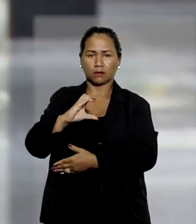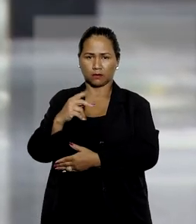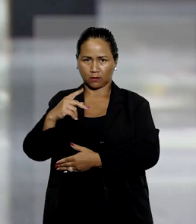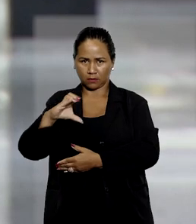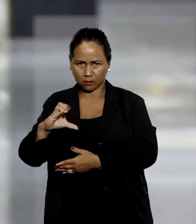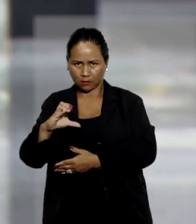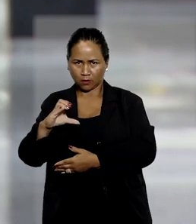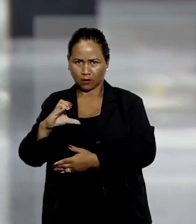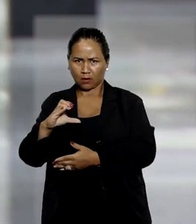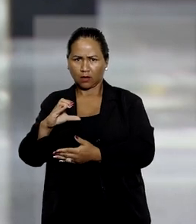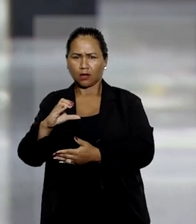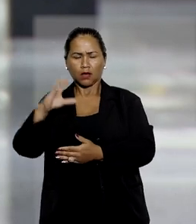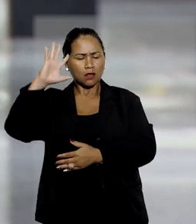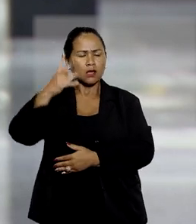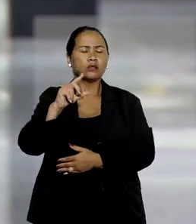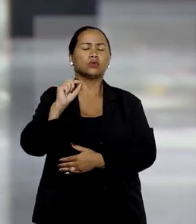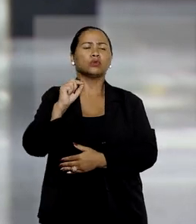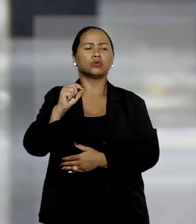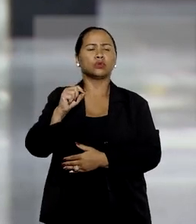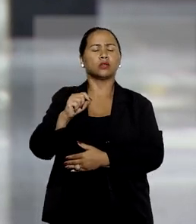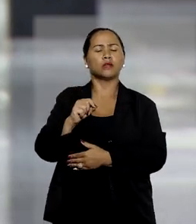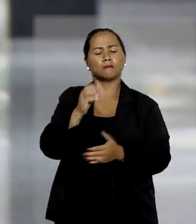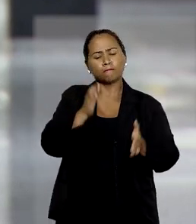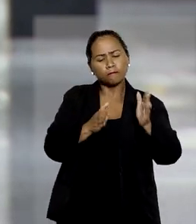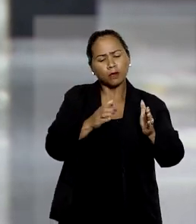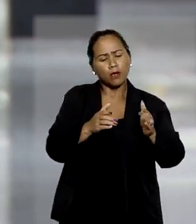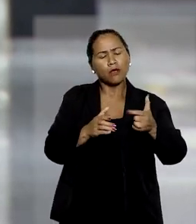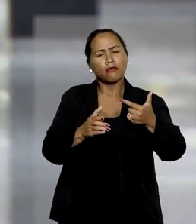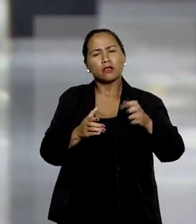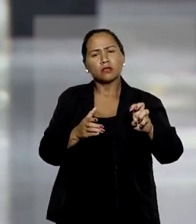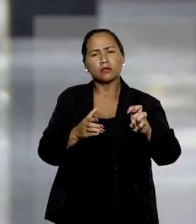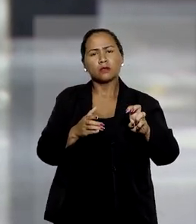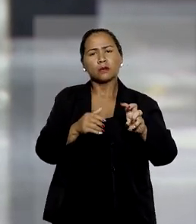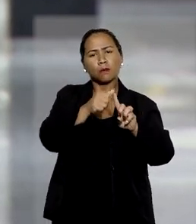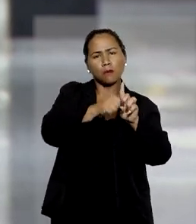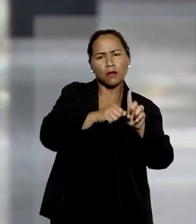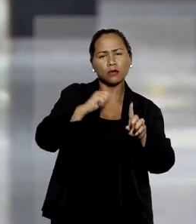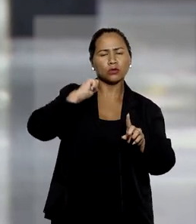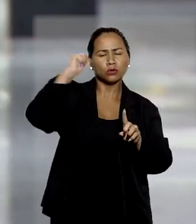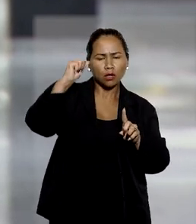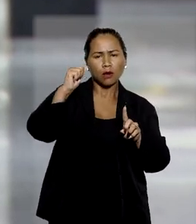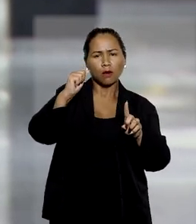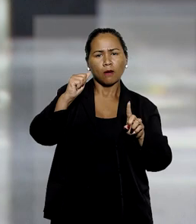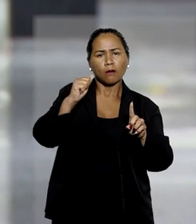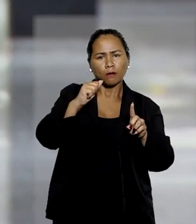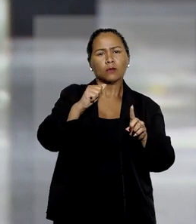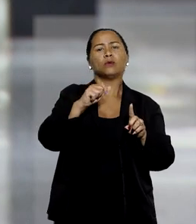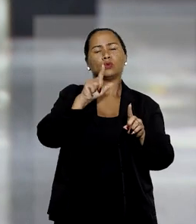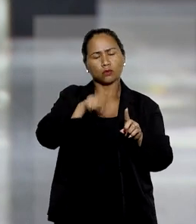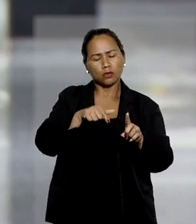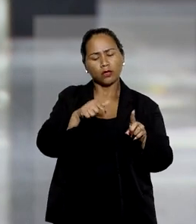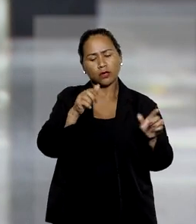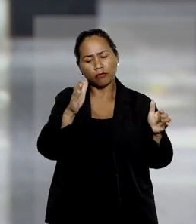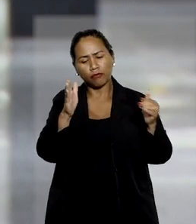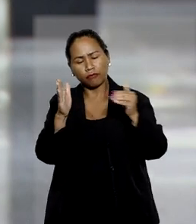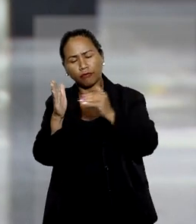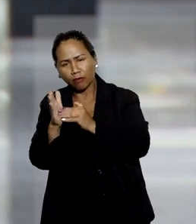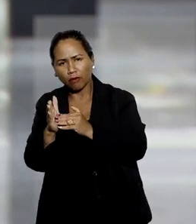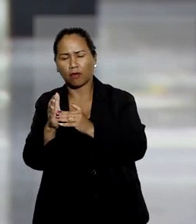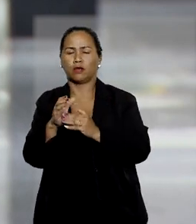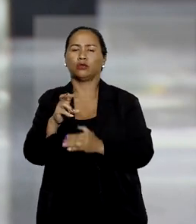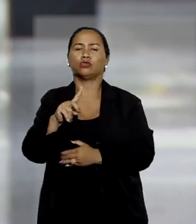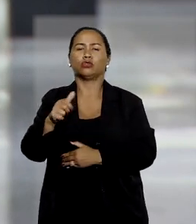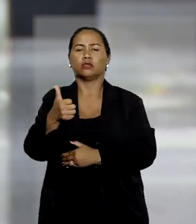Processo Civil, consignou que o prazo teve início em 25 de abril de 2019, dia da juntada do AR, e se encerrou